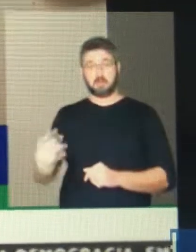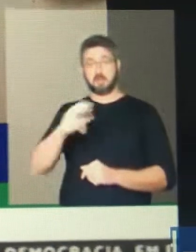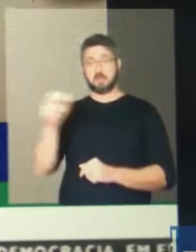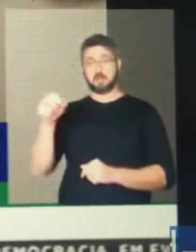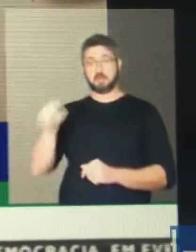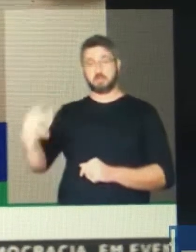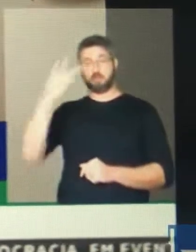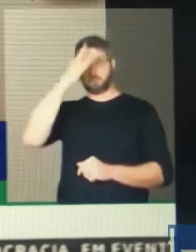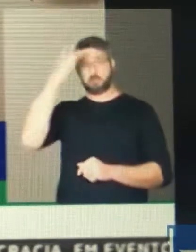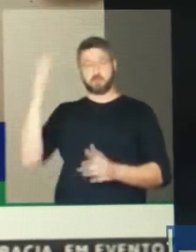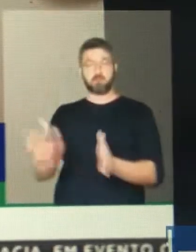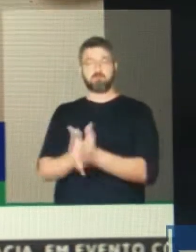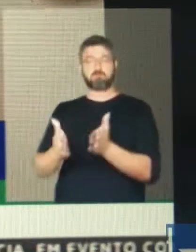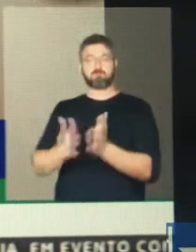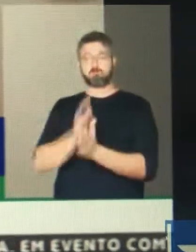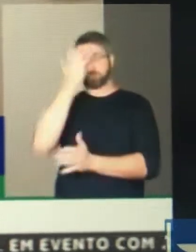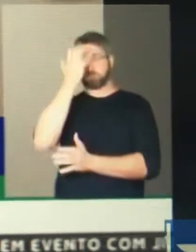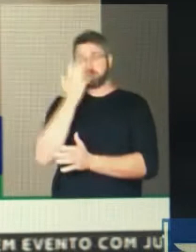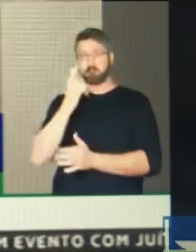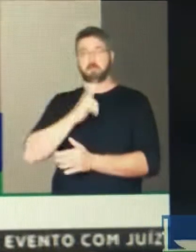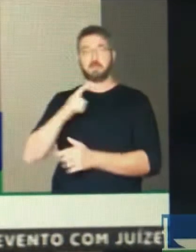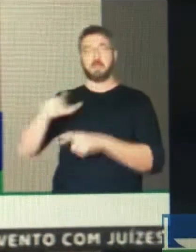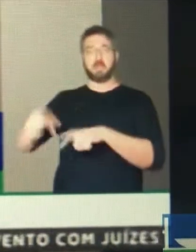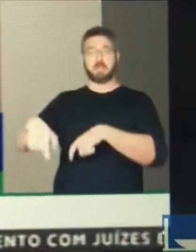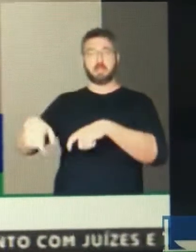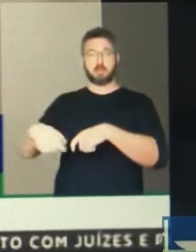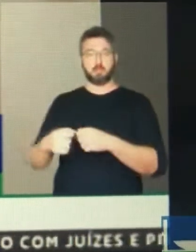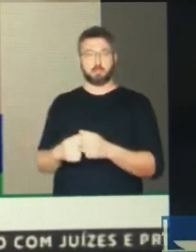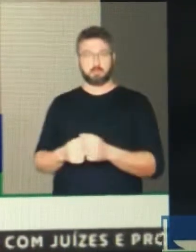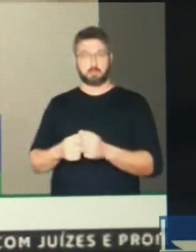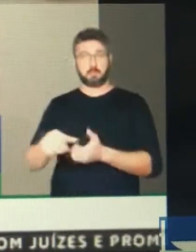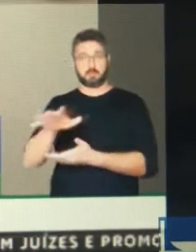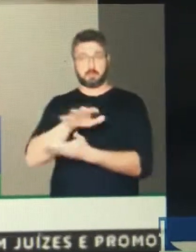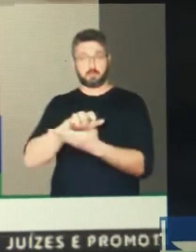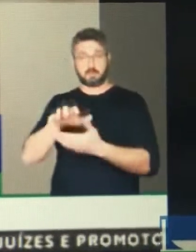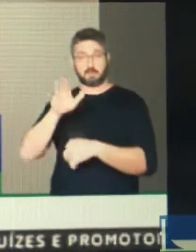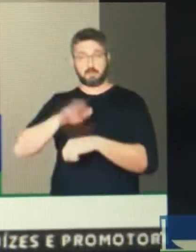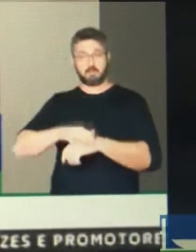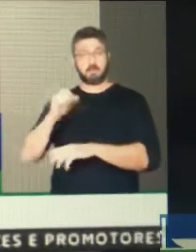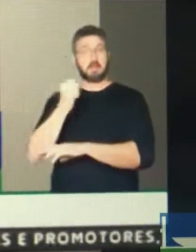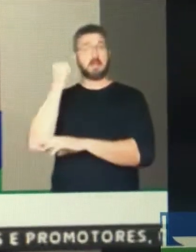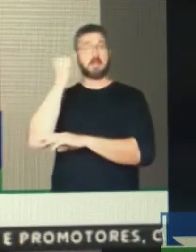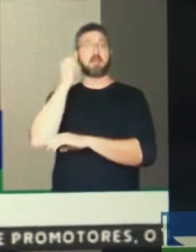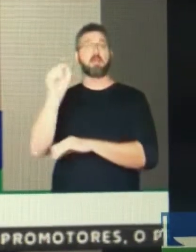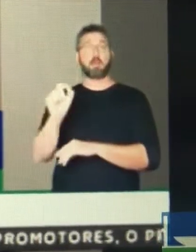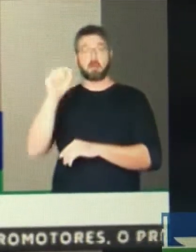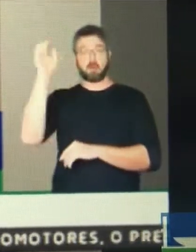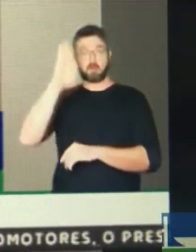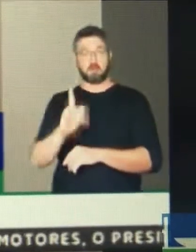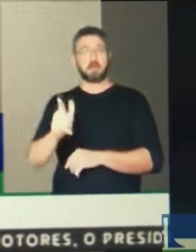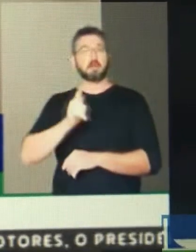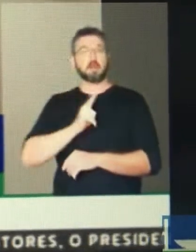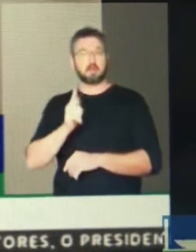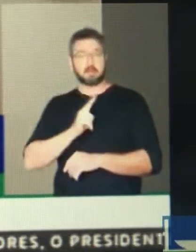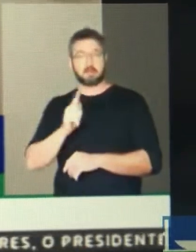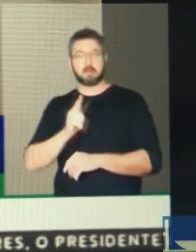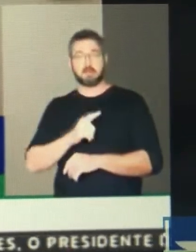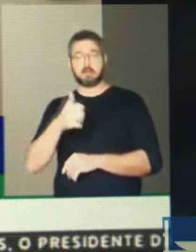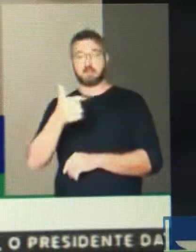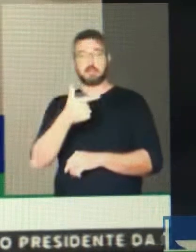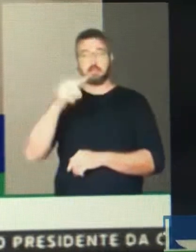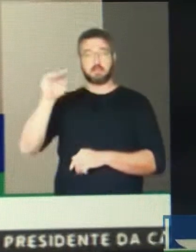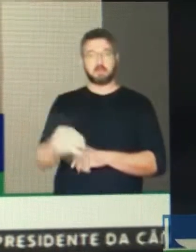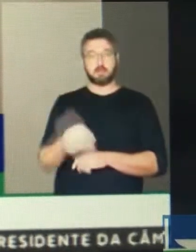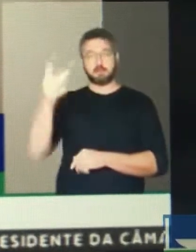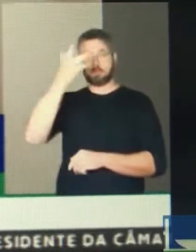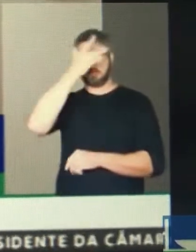nosso país conta com quase 12 milhões de pessoas em situação de extrema pobreza no meio rural. Somado aos